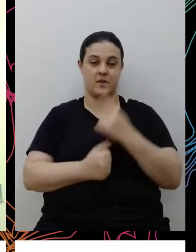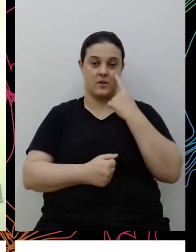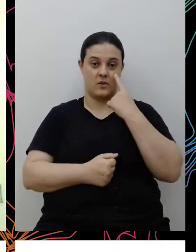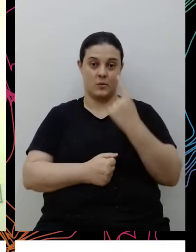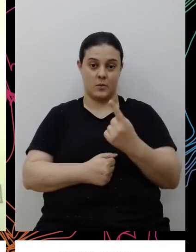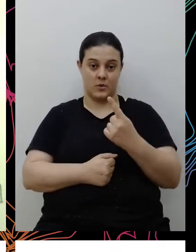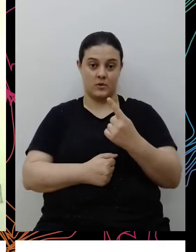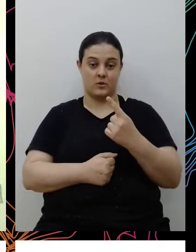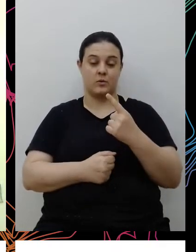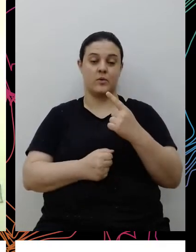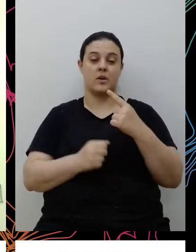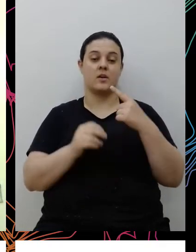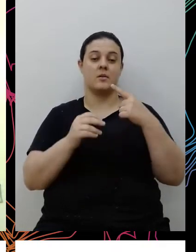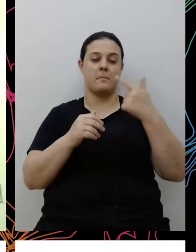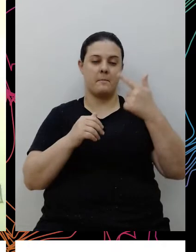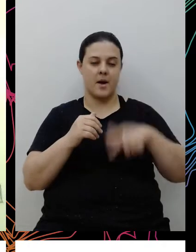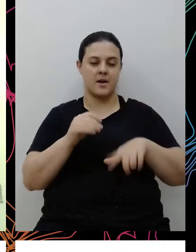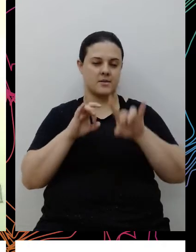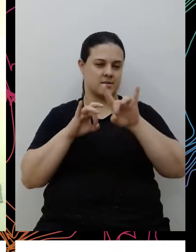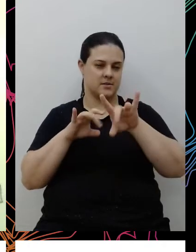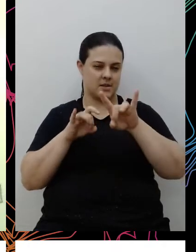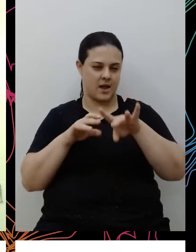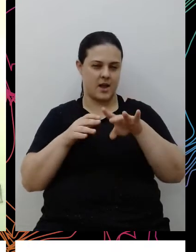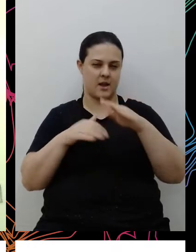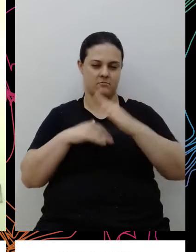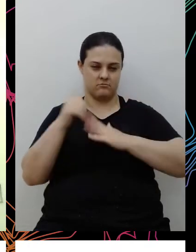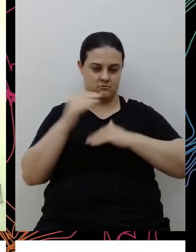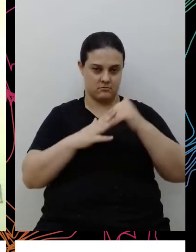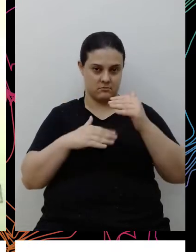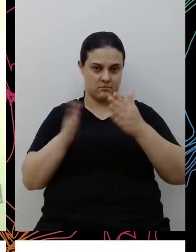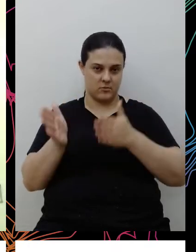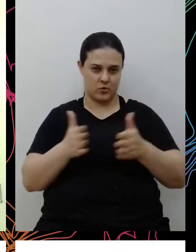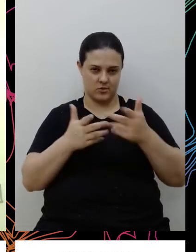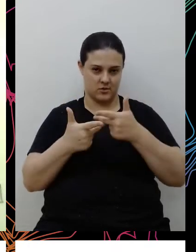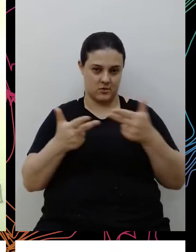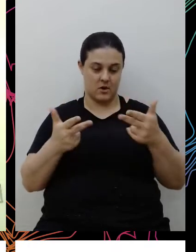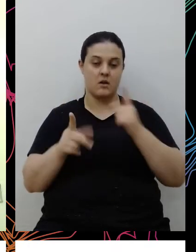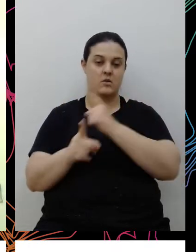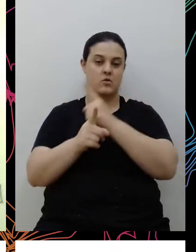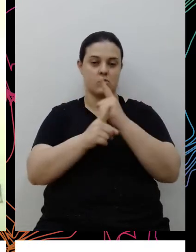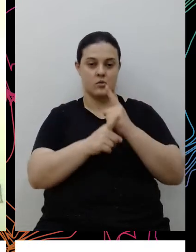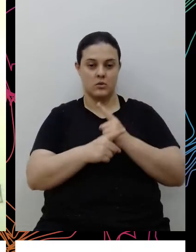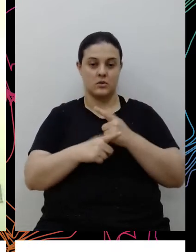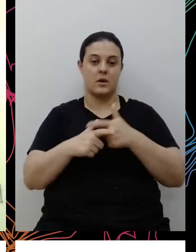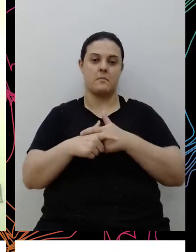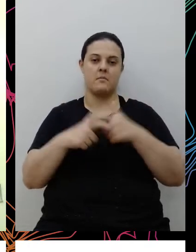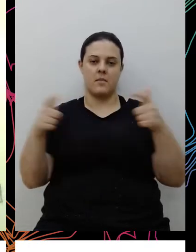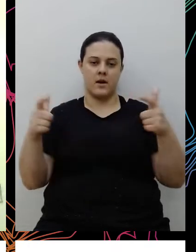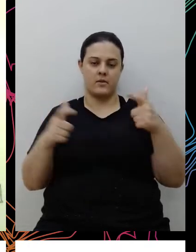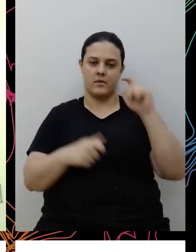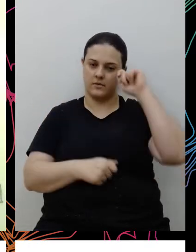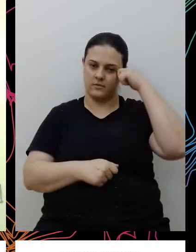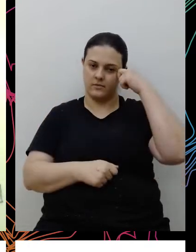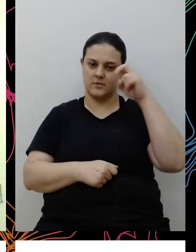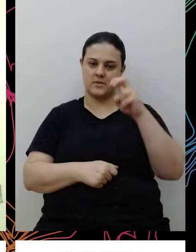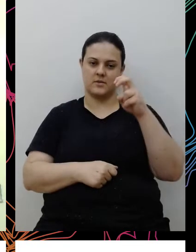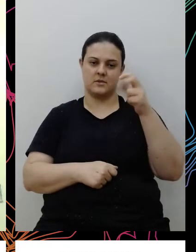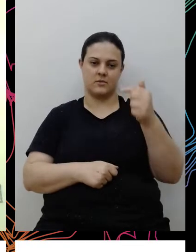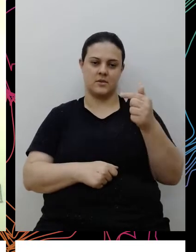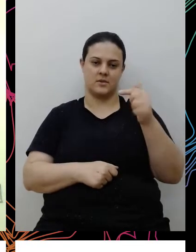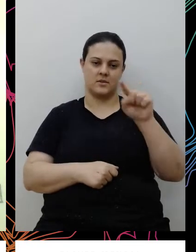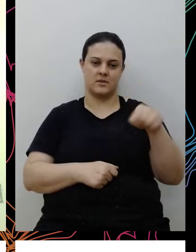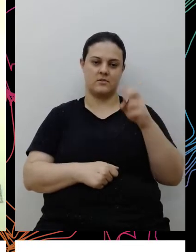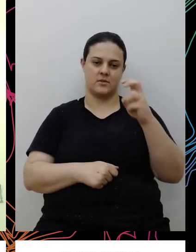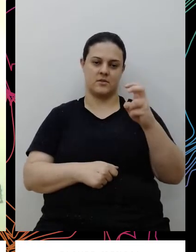extratos mais técnicos, operacionais, a gente encontra aí a população negra representando 57,5